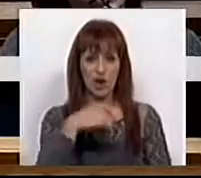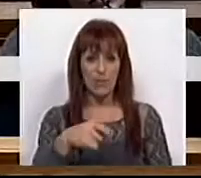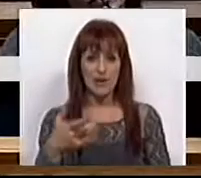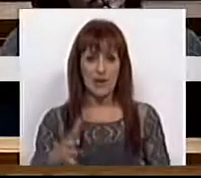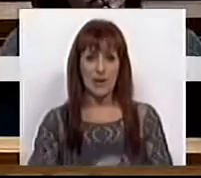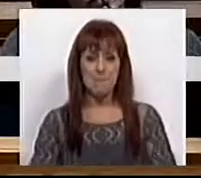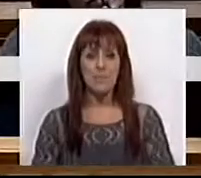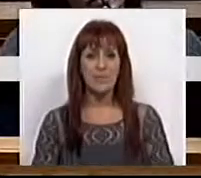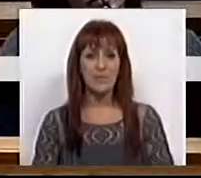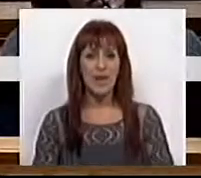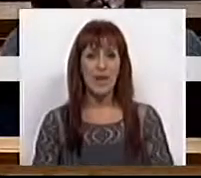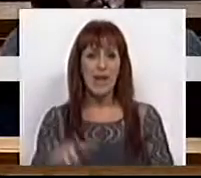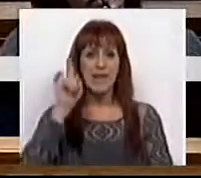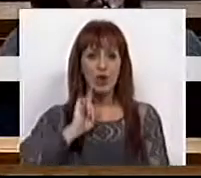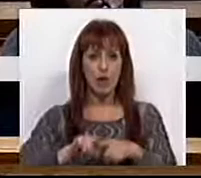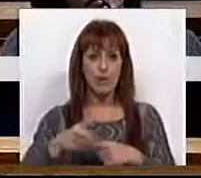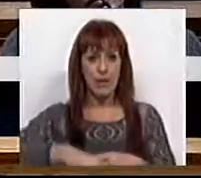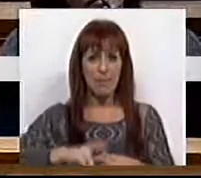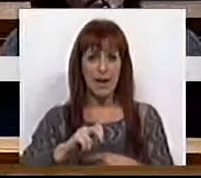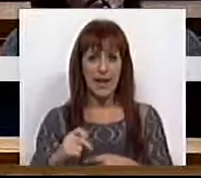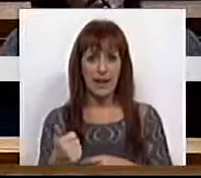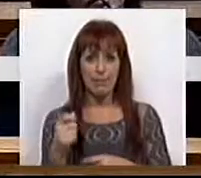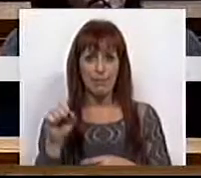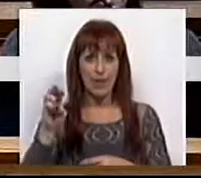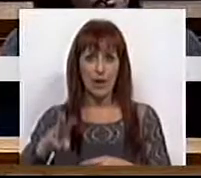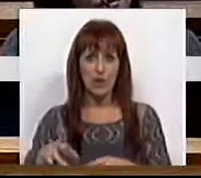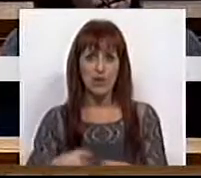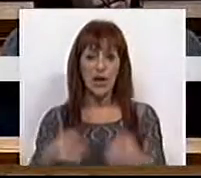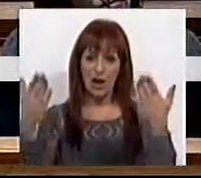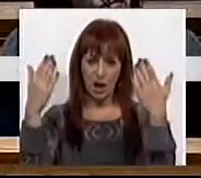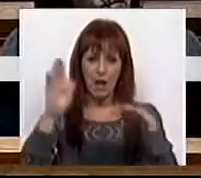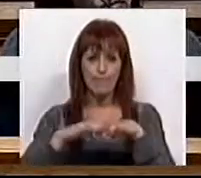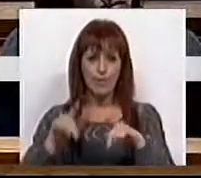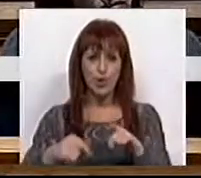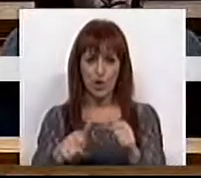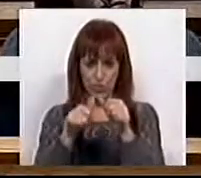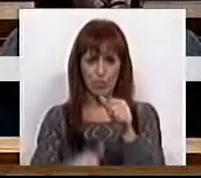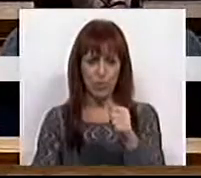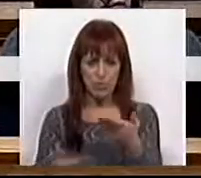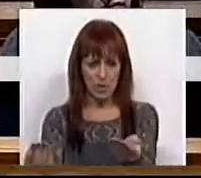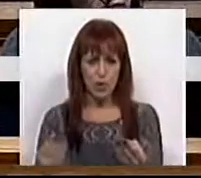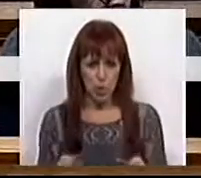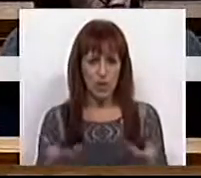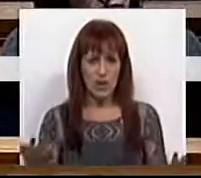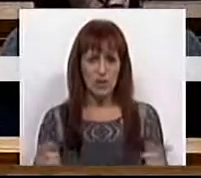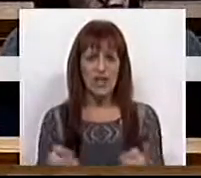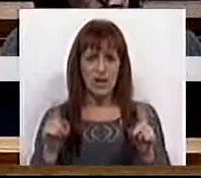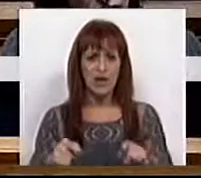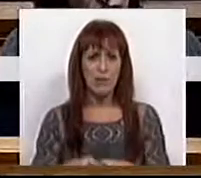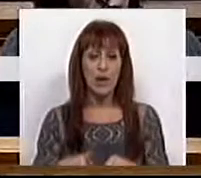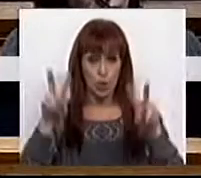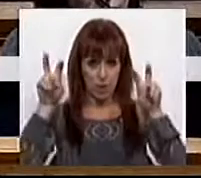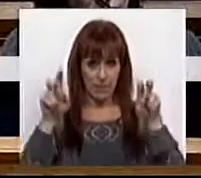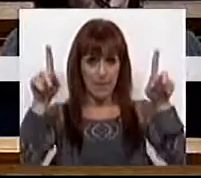Presidente, Sra. Deputada Maria de Belém, queria saudá-la pela intervenção que nos trouxe e também